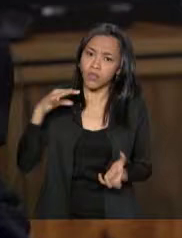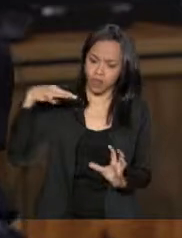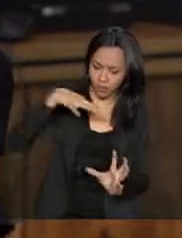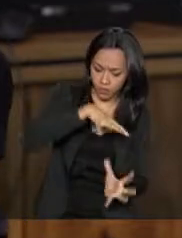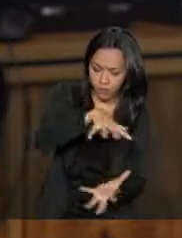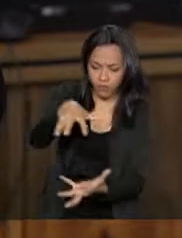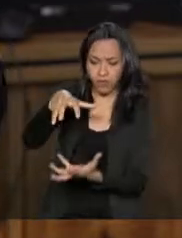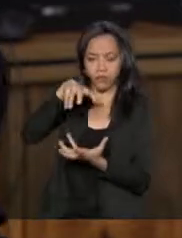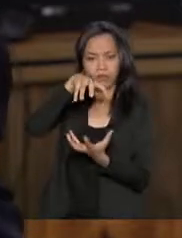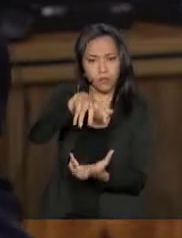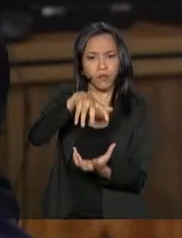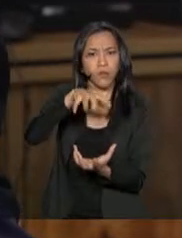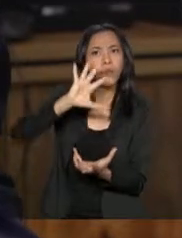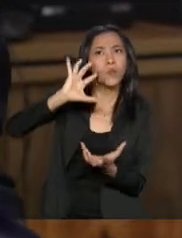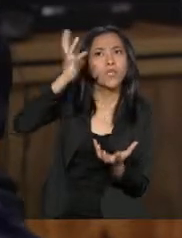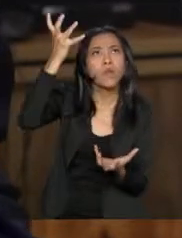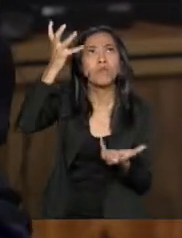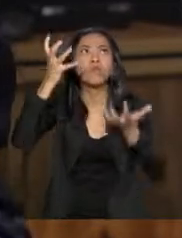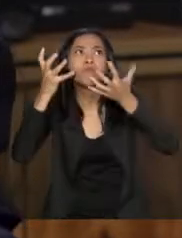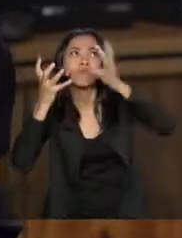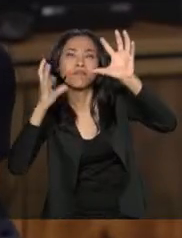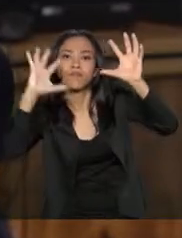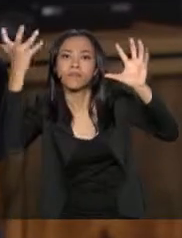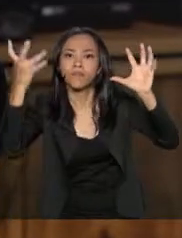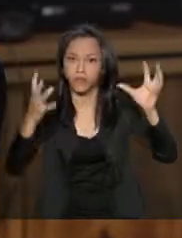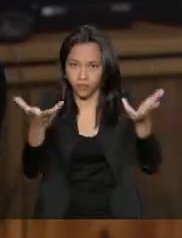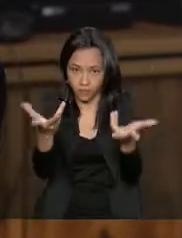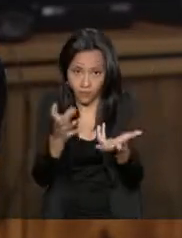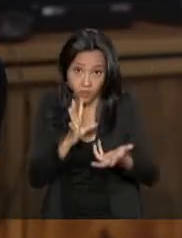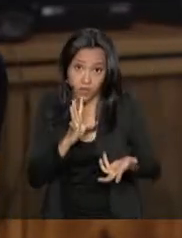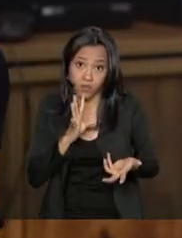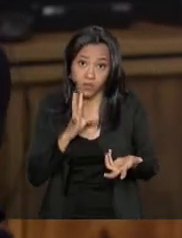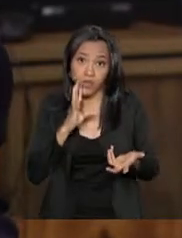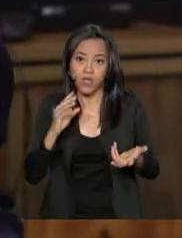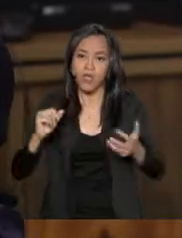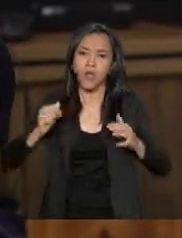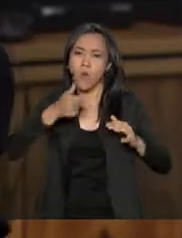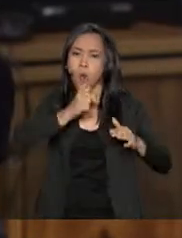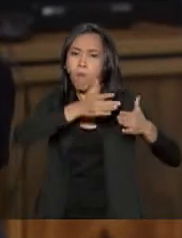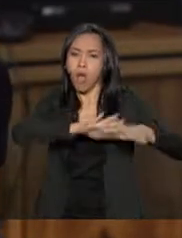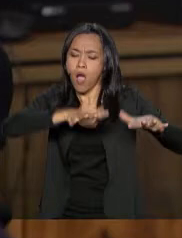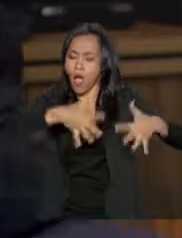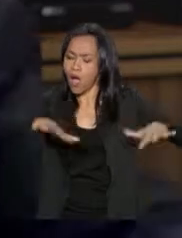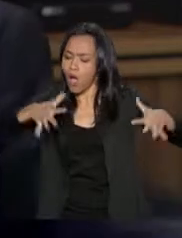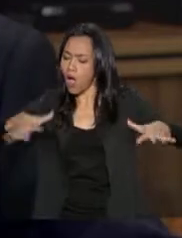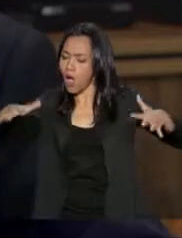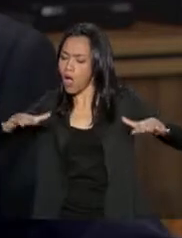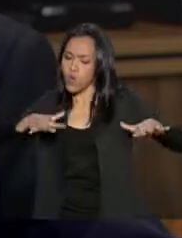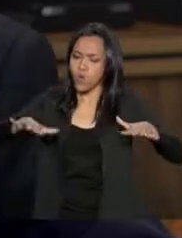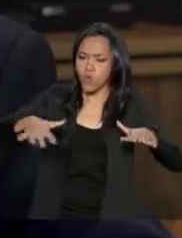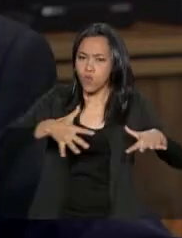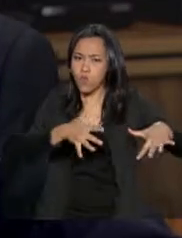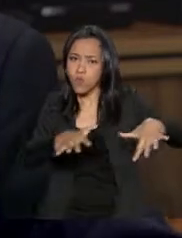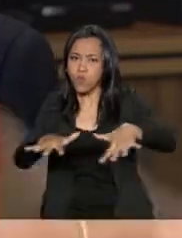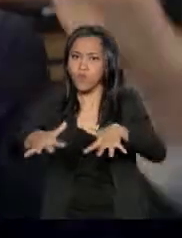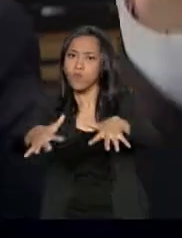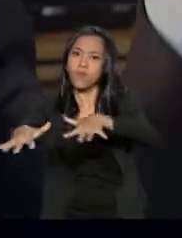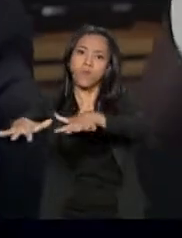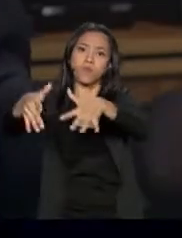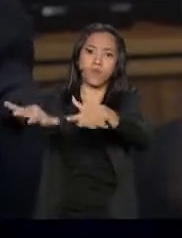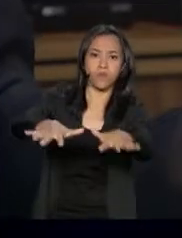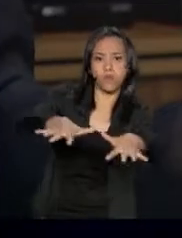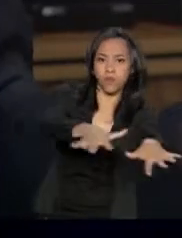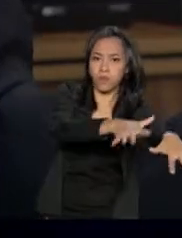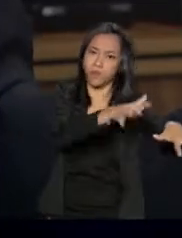sobretudo o clima, sobretudo a influência das correntes marinhas, a relação e a influência que há